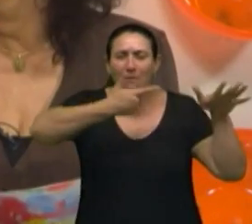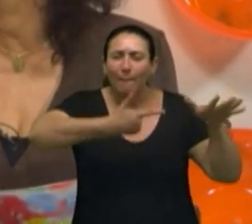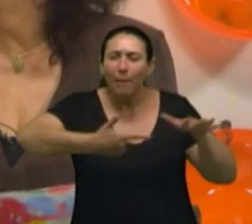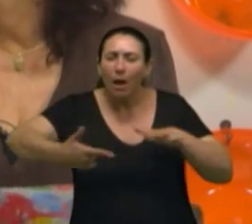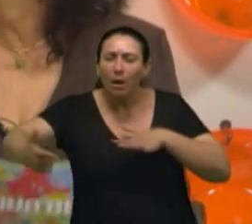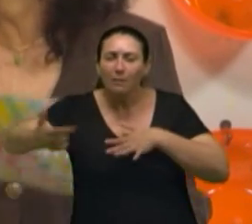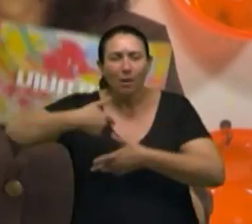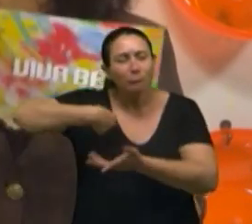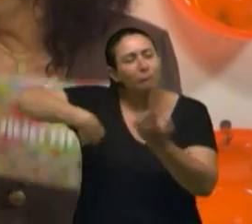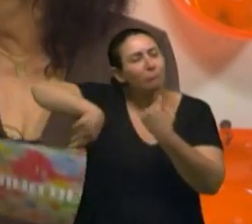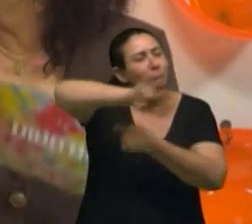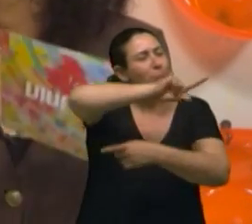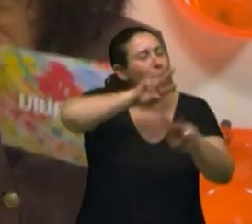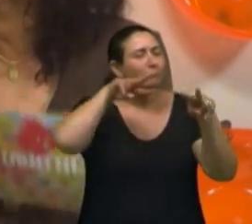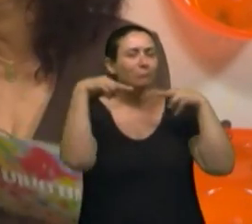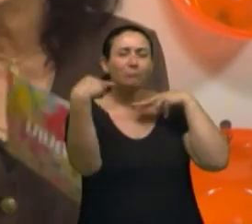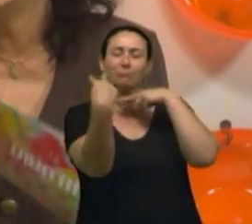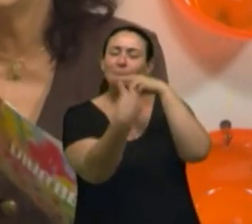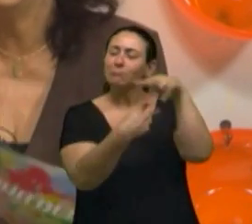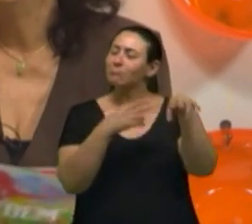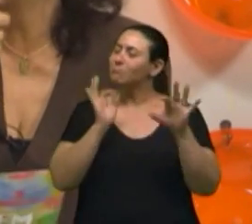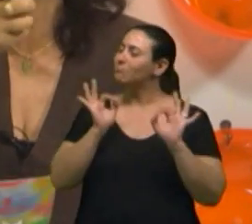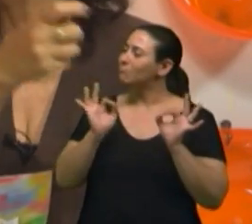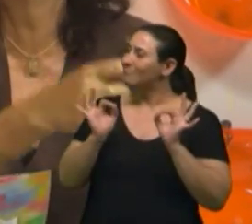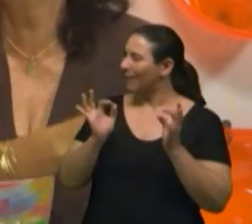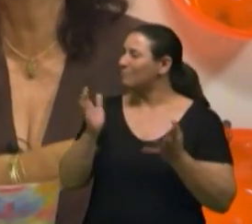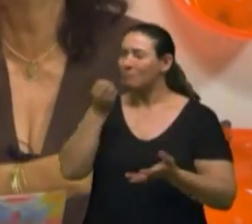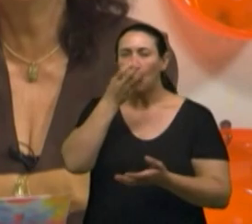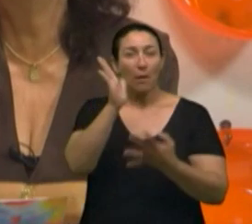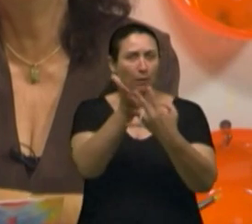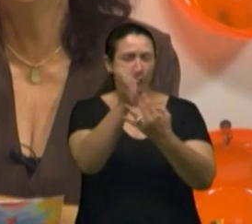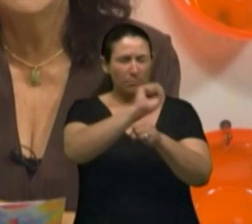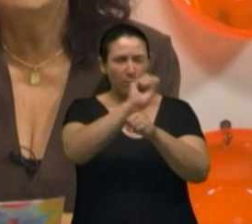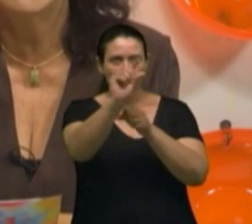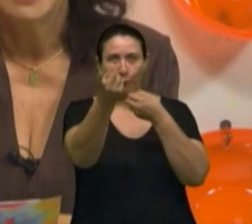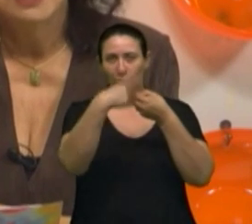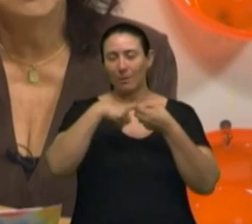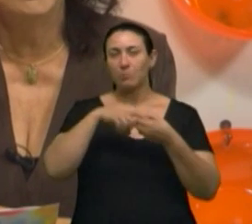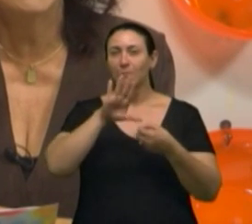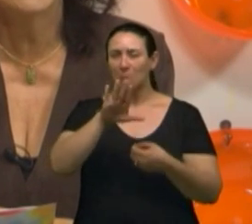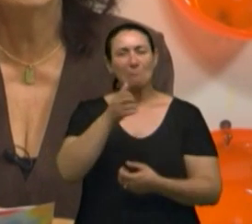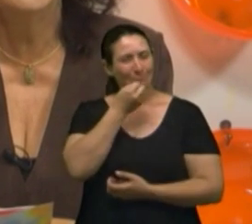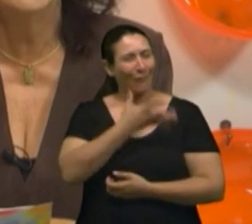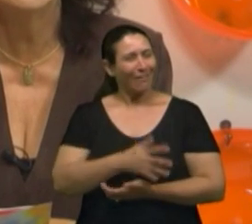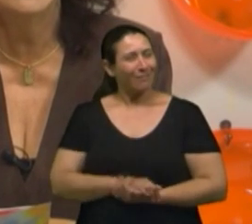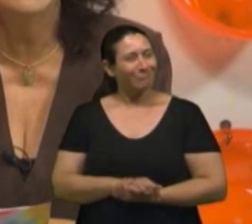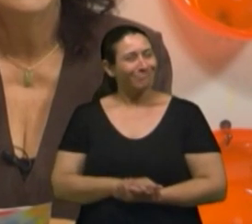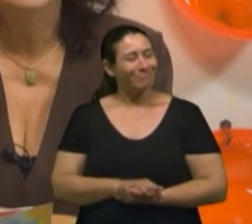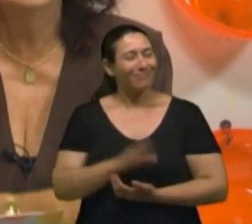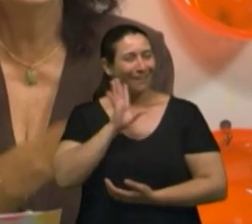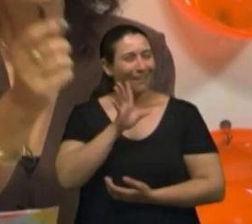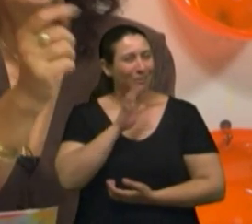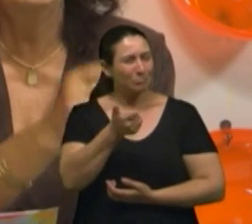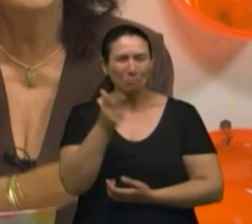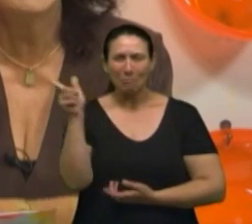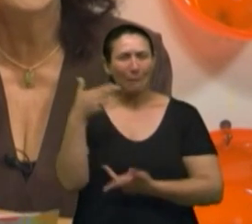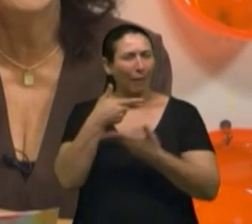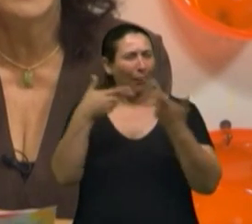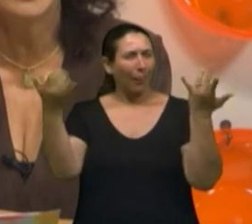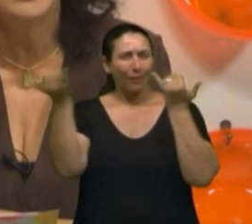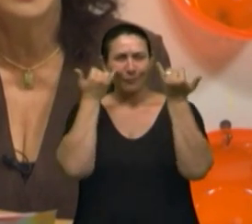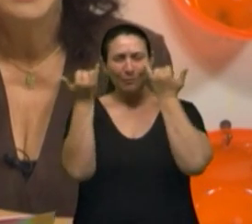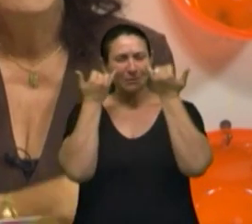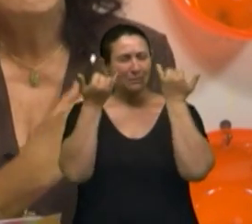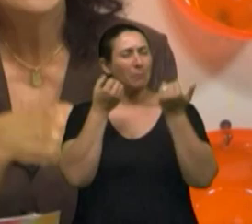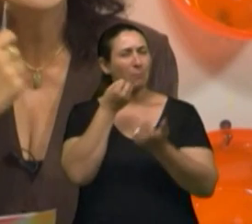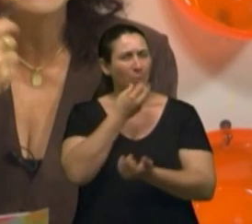eles, para que eles se abasteçam disso aí. Nós vamos a um pequeno intervalo e já voltamos. Tão boas essas gurias, né? Trazendo mil informações